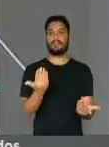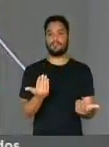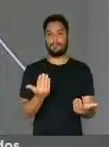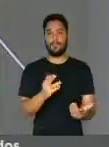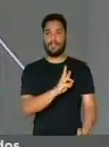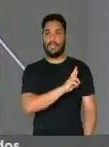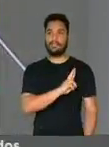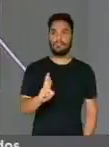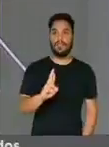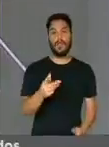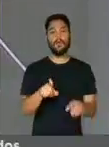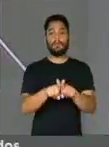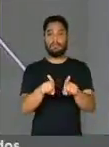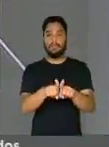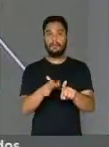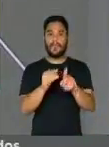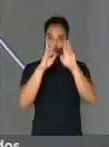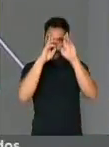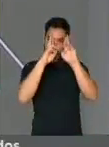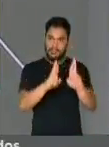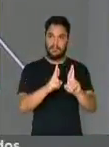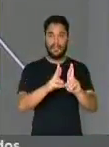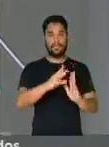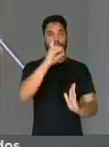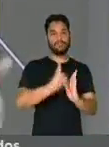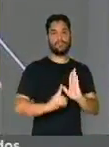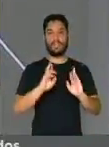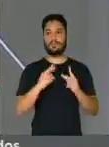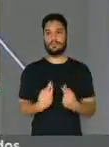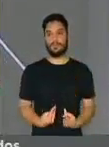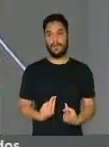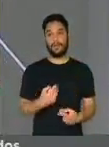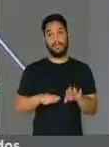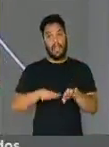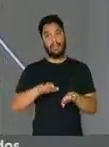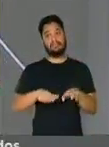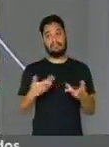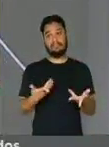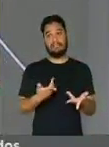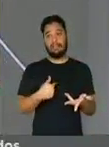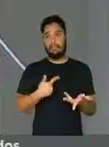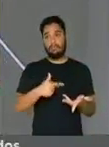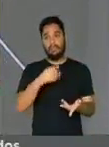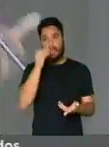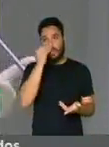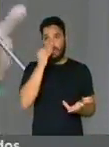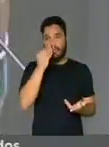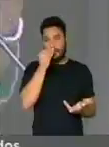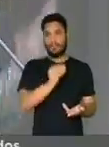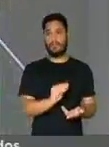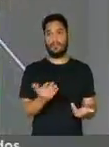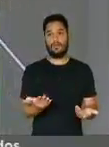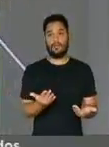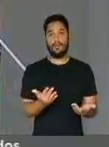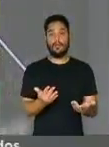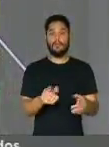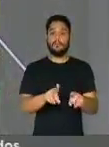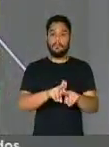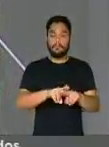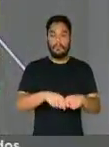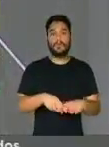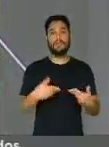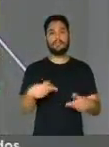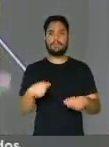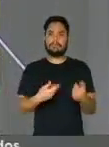com os direitos humanos, ora tão atacados e apresenta propostas políticas públicas pautadas no